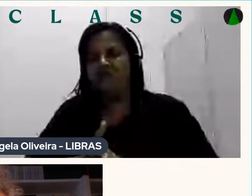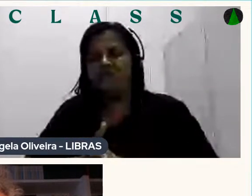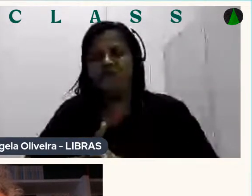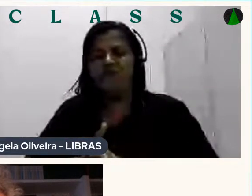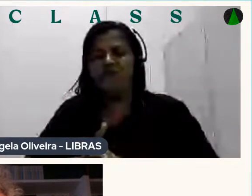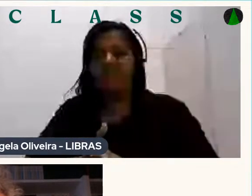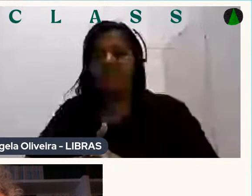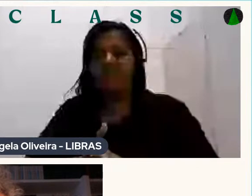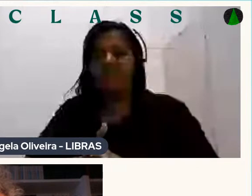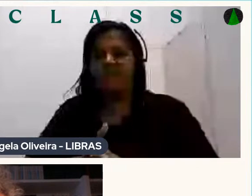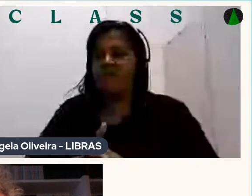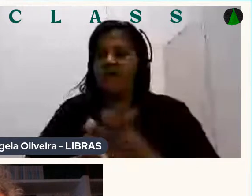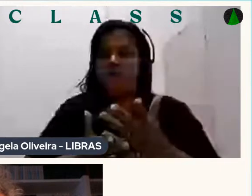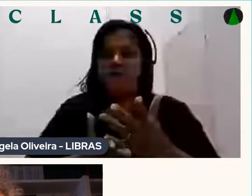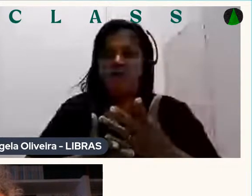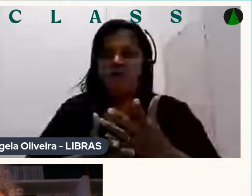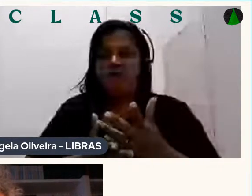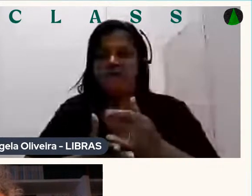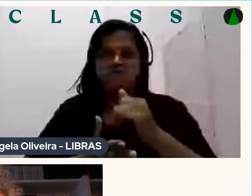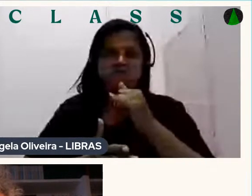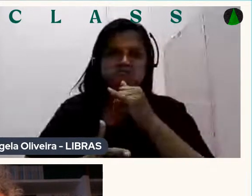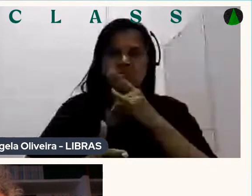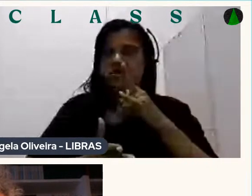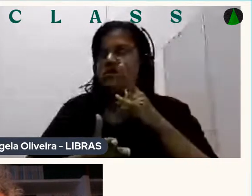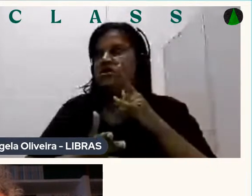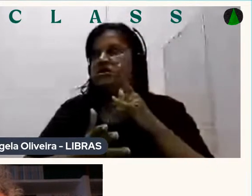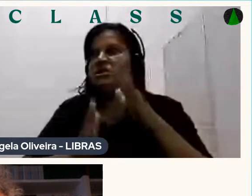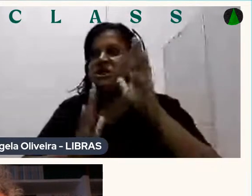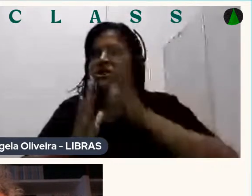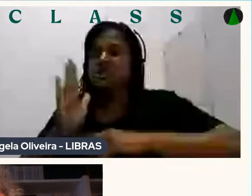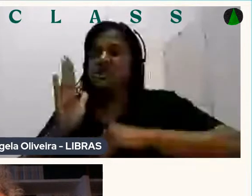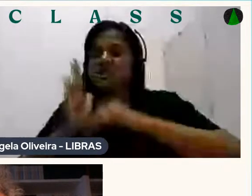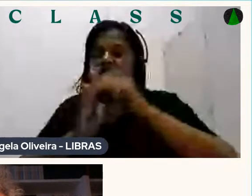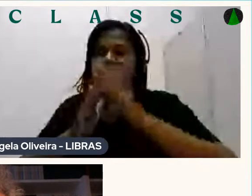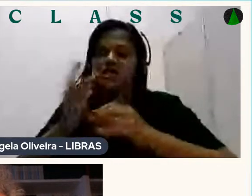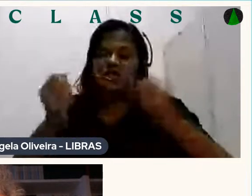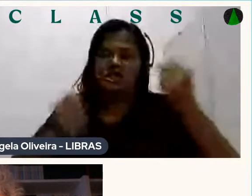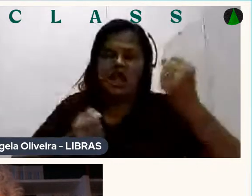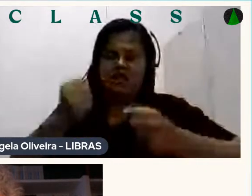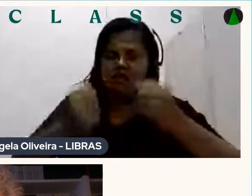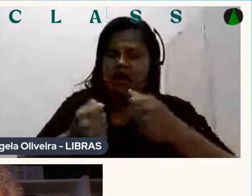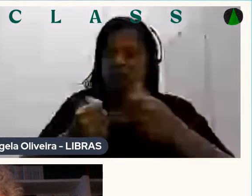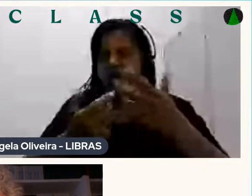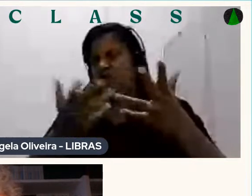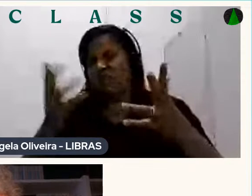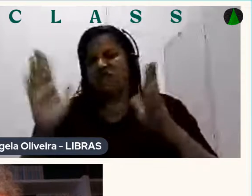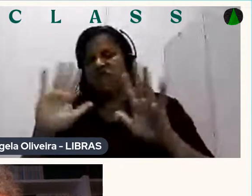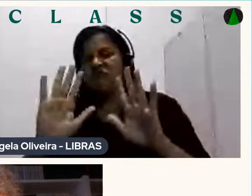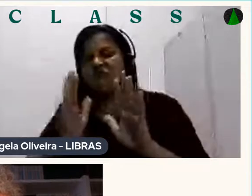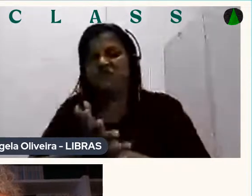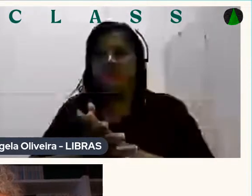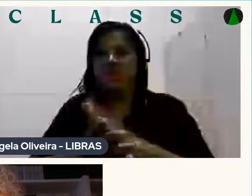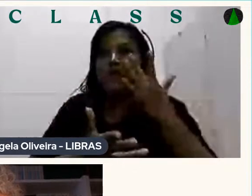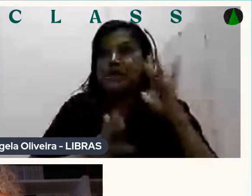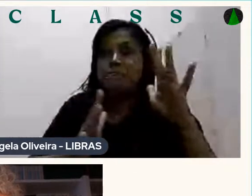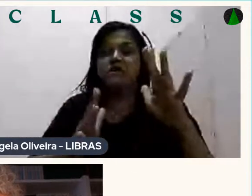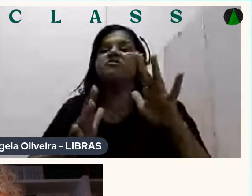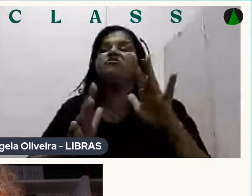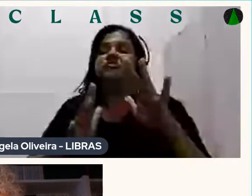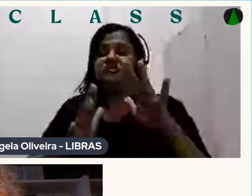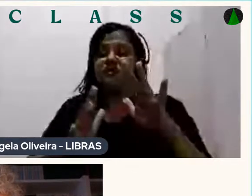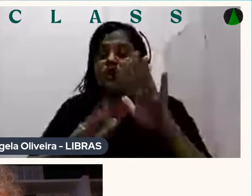automotiva Pode ser que é uma coisa Semibrilho Para ter uma No filme a gente usou uma tinta Que tinha um pouco